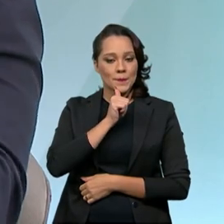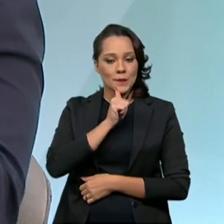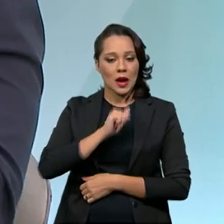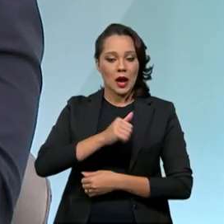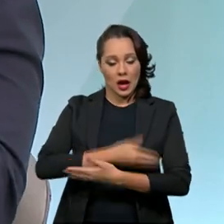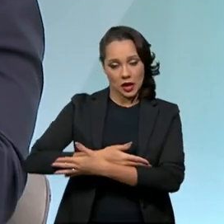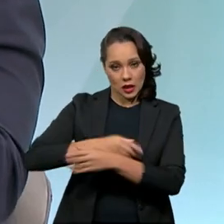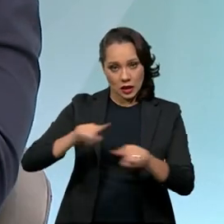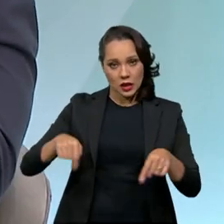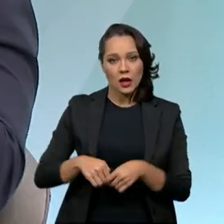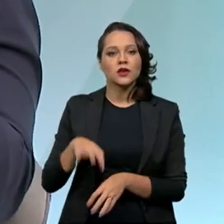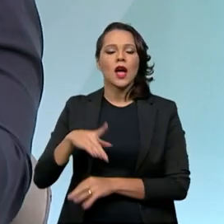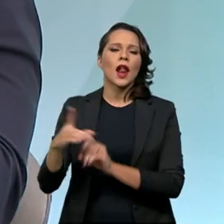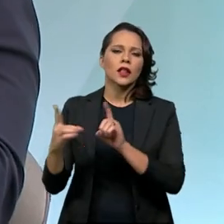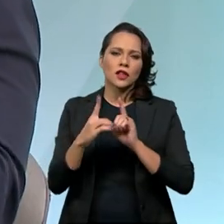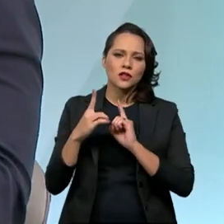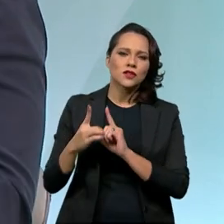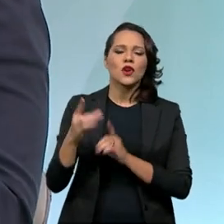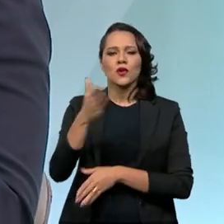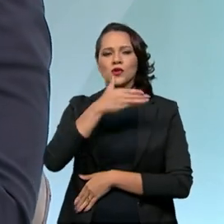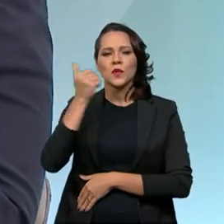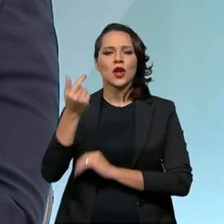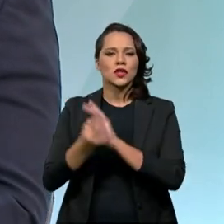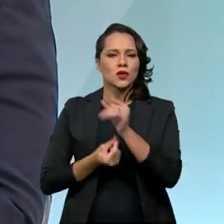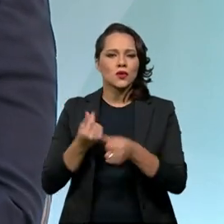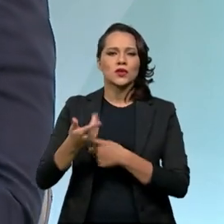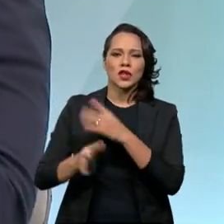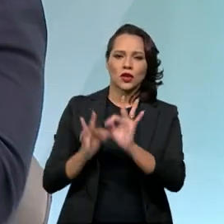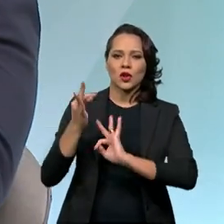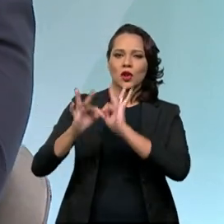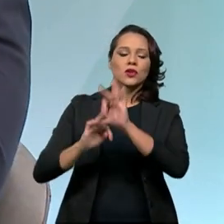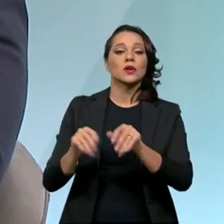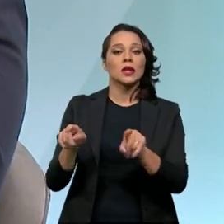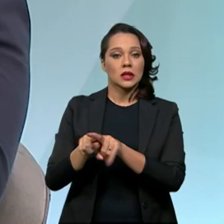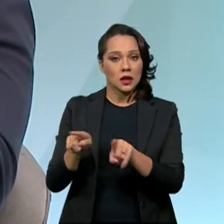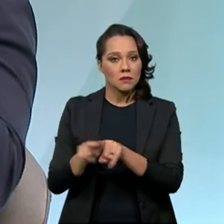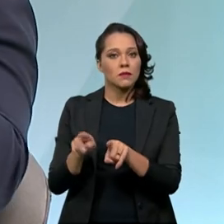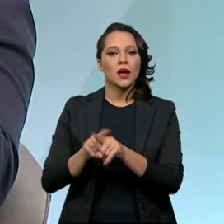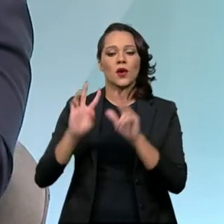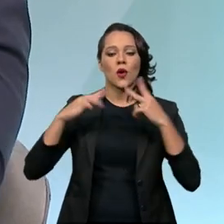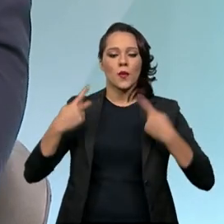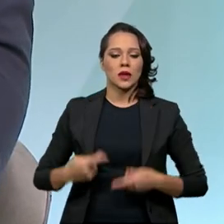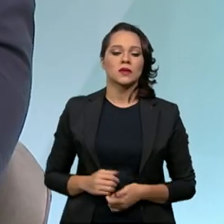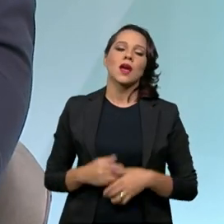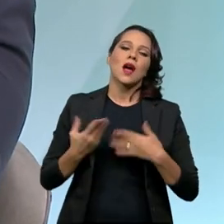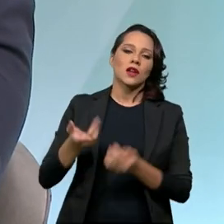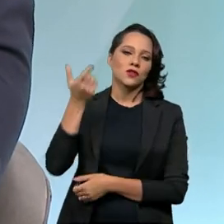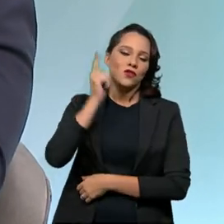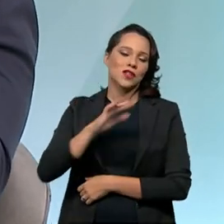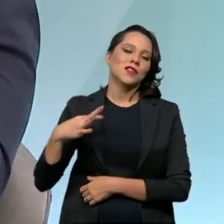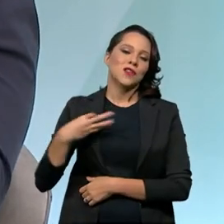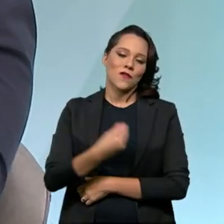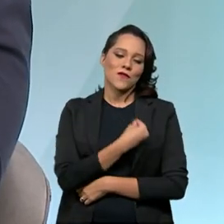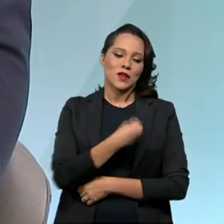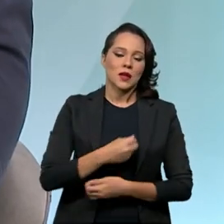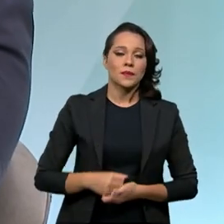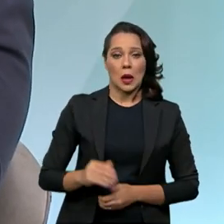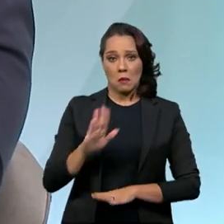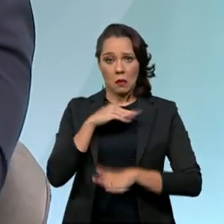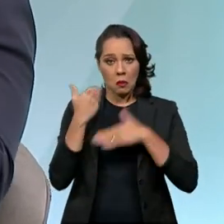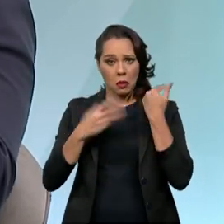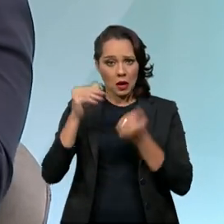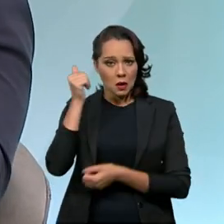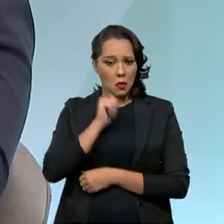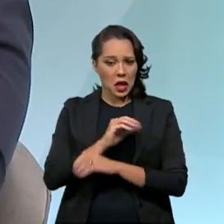imediatamente atendida com os melhores recursos tecnológicos e também humanos. Com isso, a gente consegue salvar a vida. A mortalidade